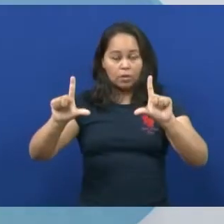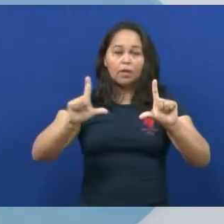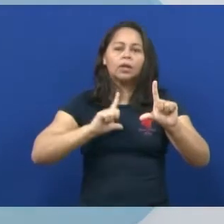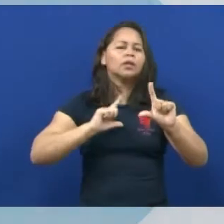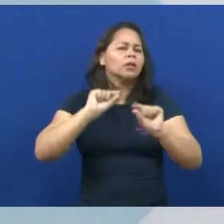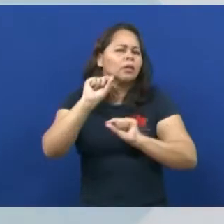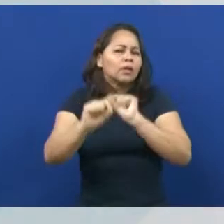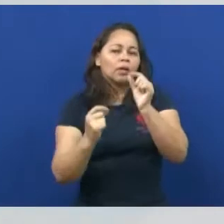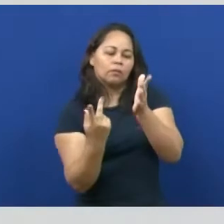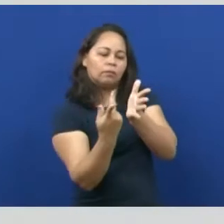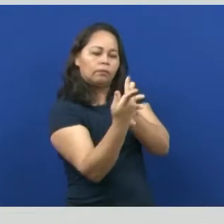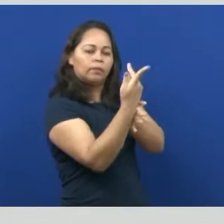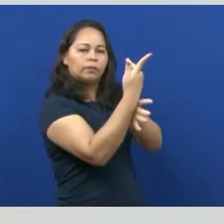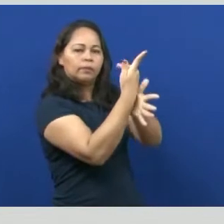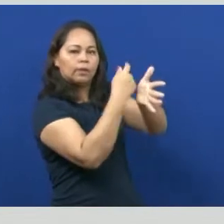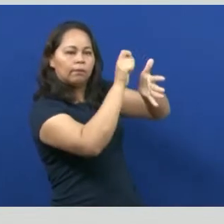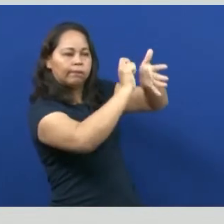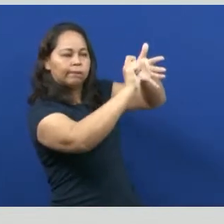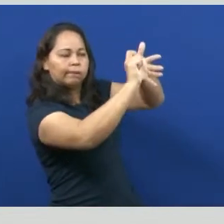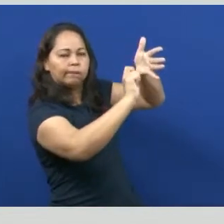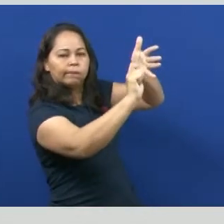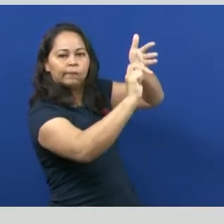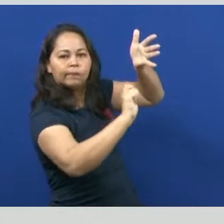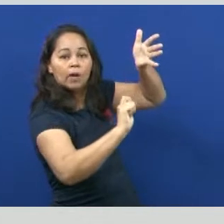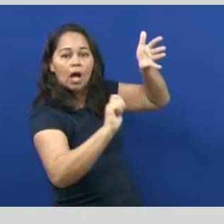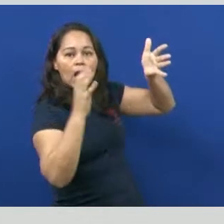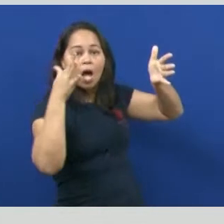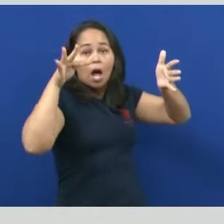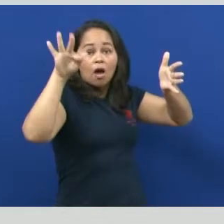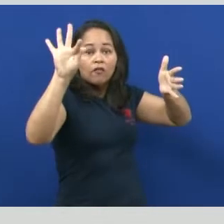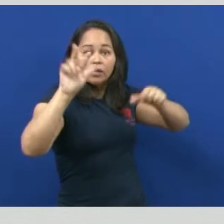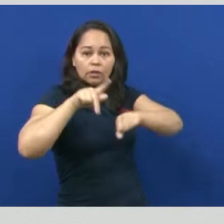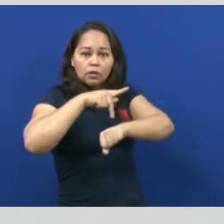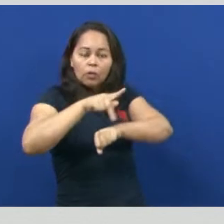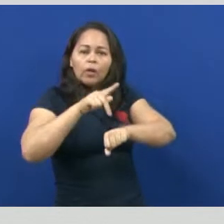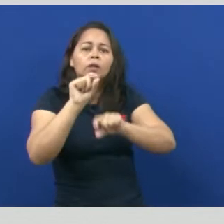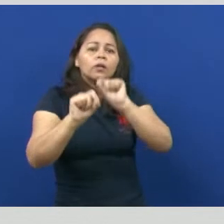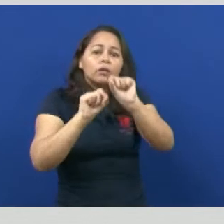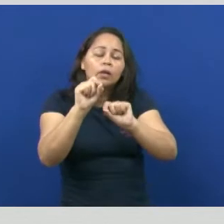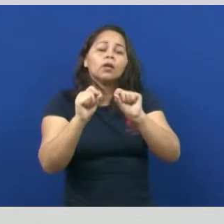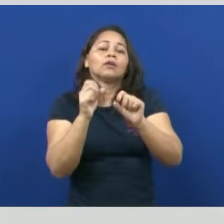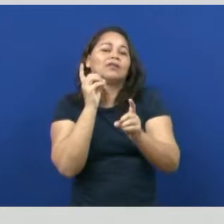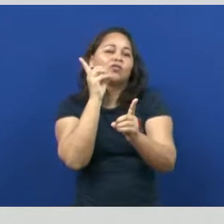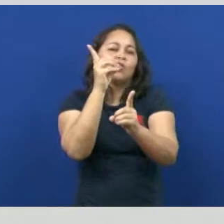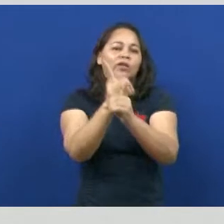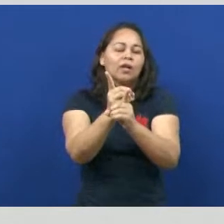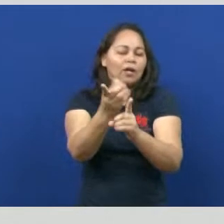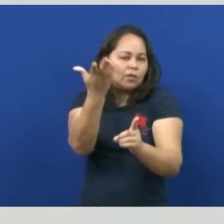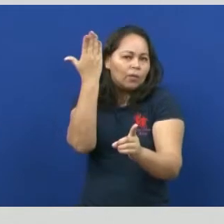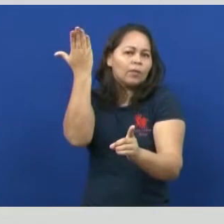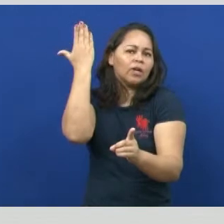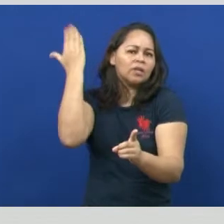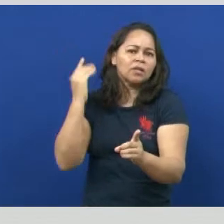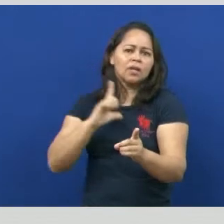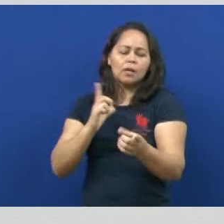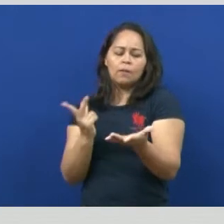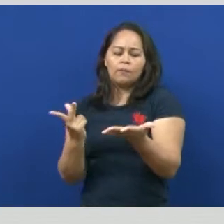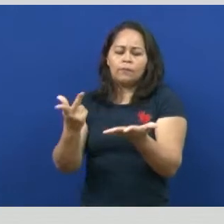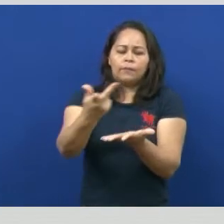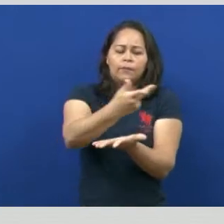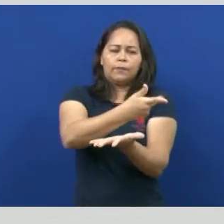rupestre, né? Encontrada aí numa caverna na França, que é um dos símbolos aí da pré-história e é uma arte também.